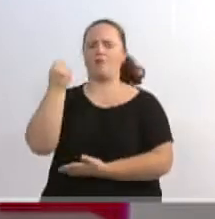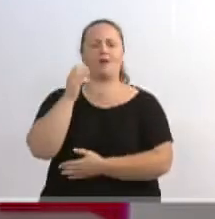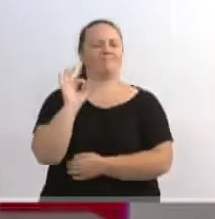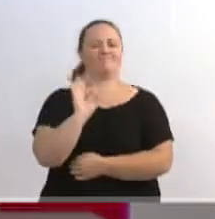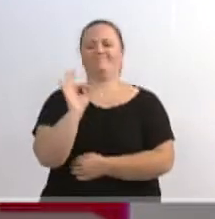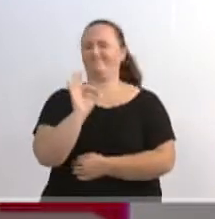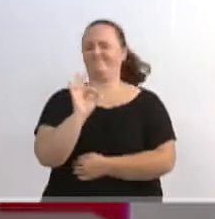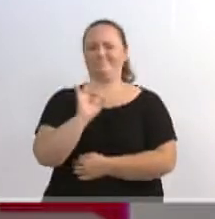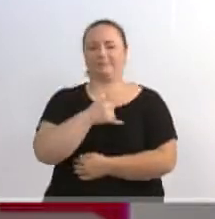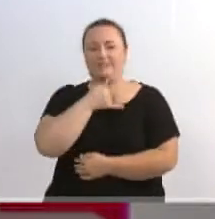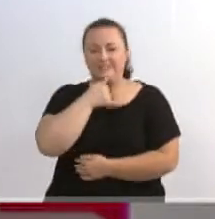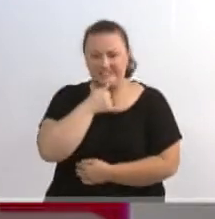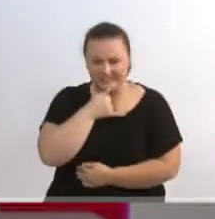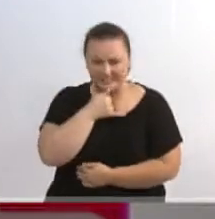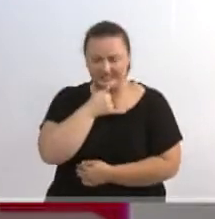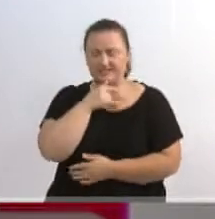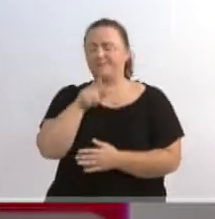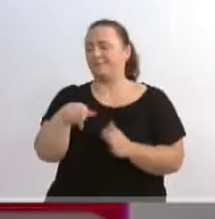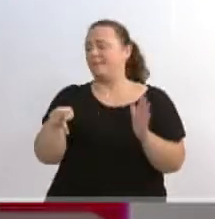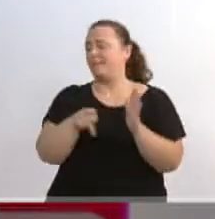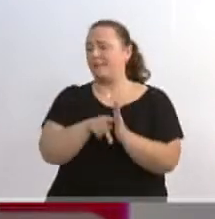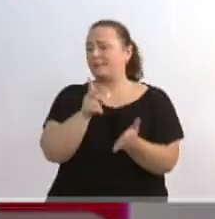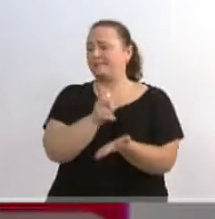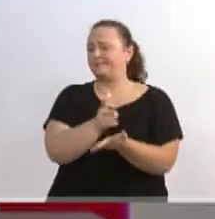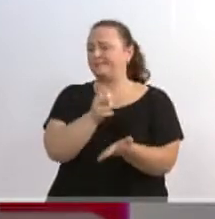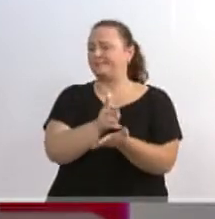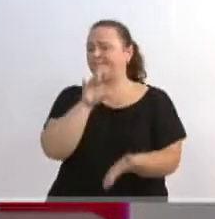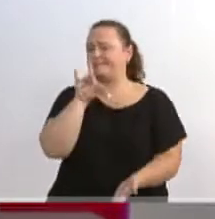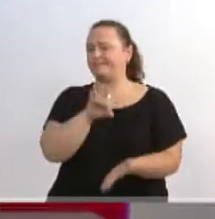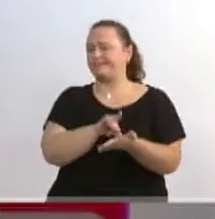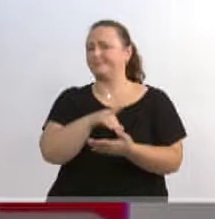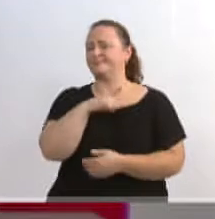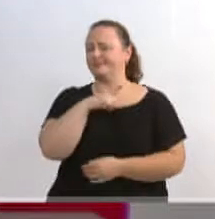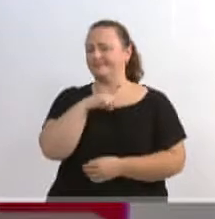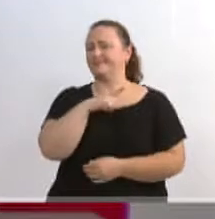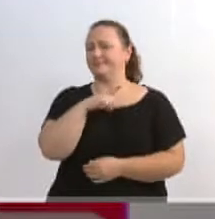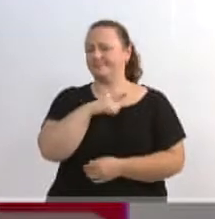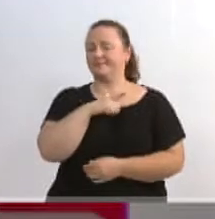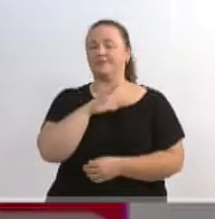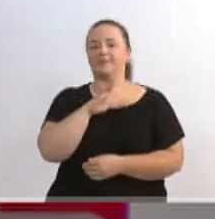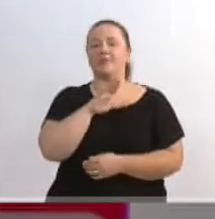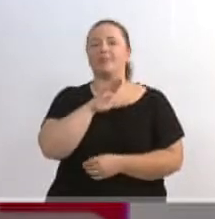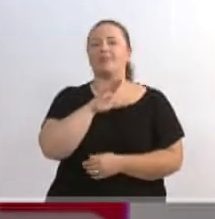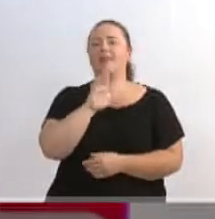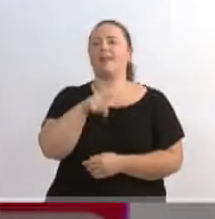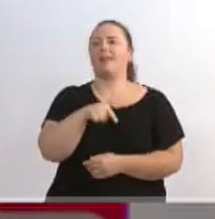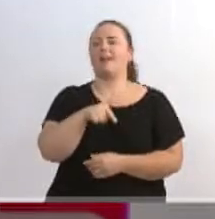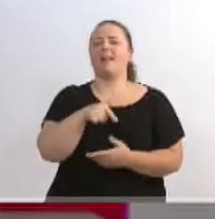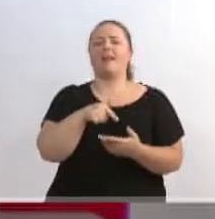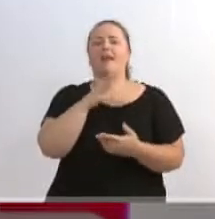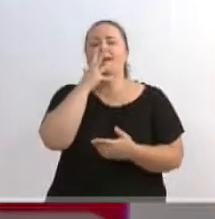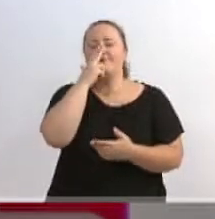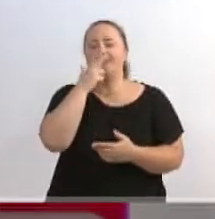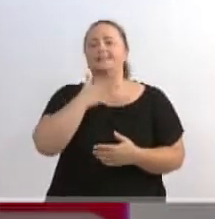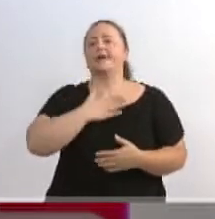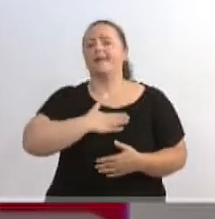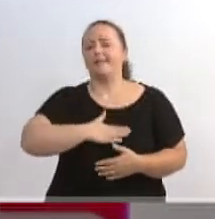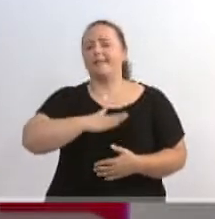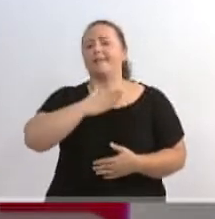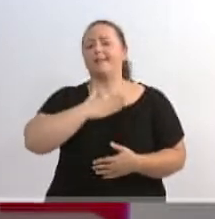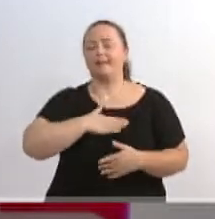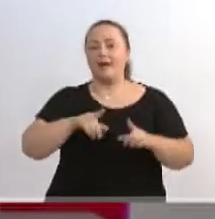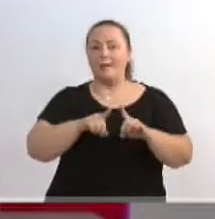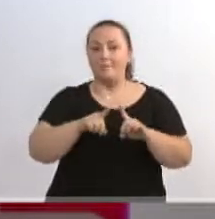infelizmente, é sistemática e é praticamente institucional. E esse não é um processo lento que a gente vai ter que passar. Agora, nós não podemos